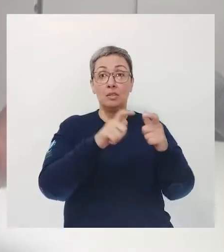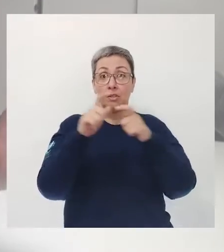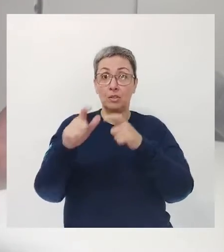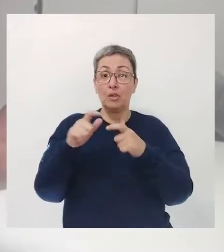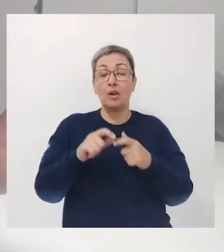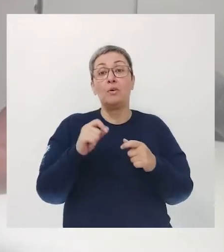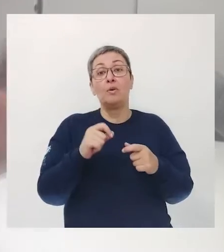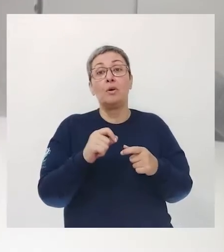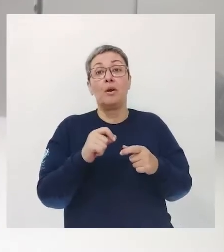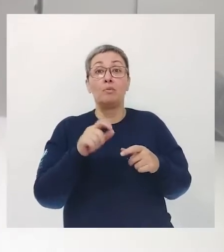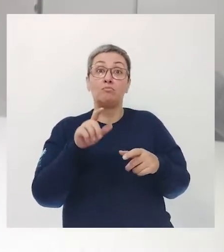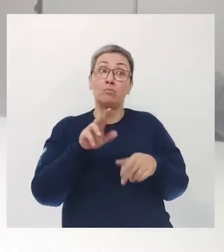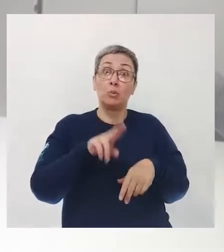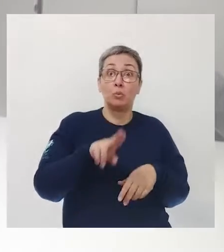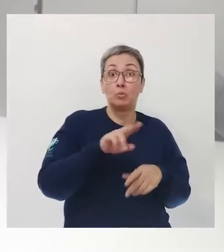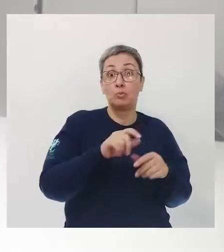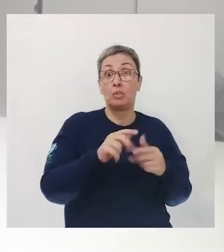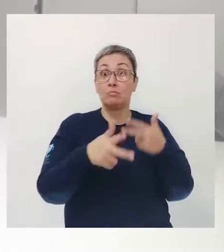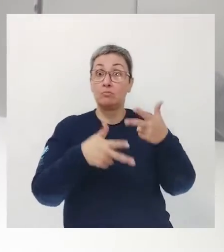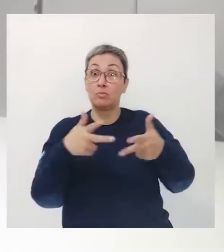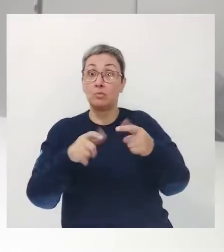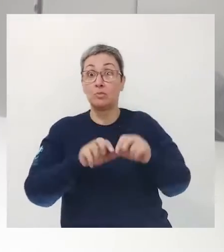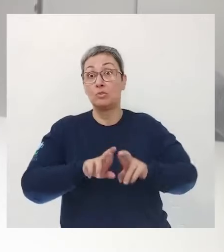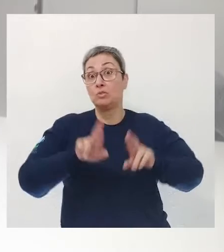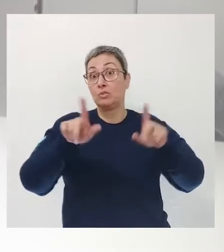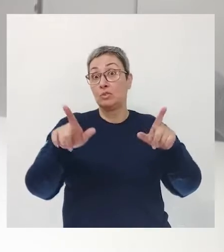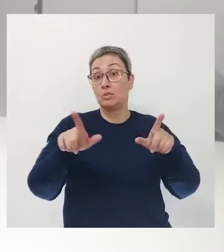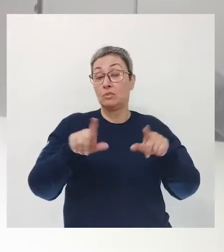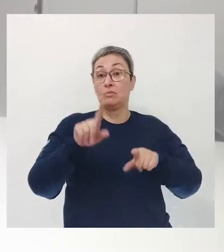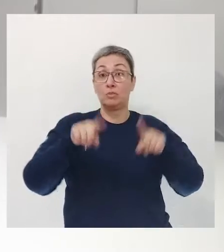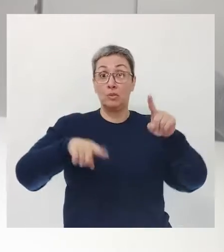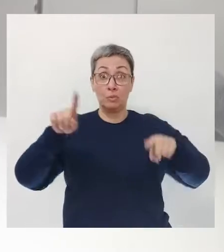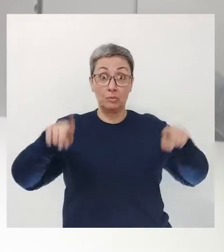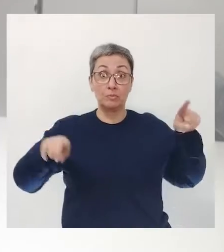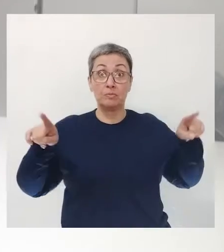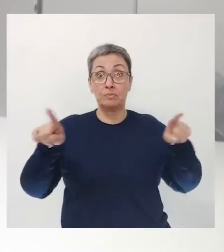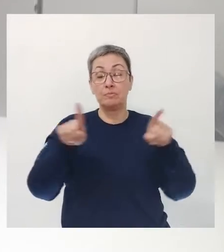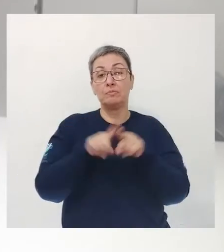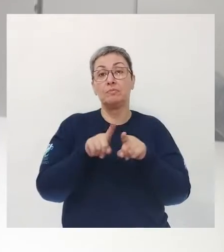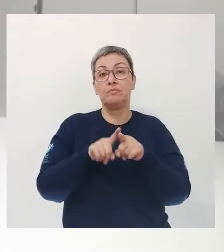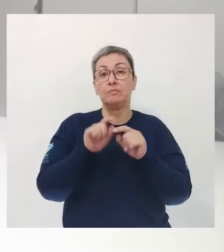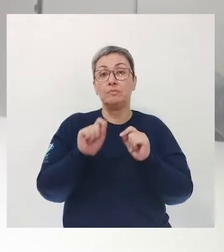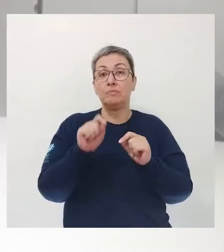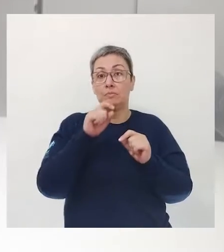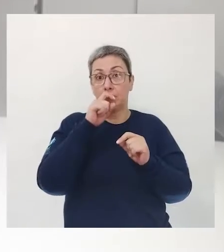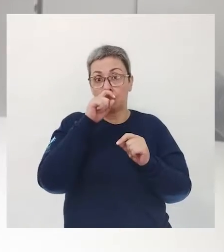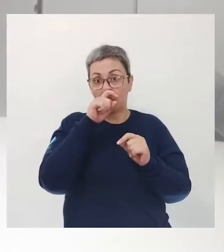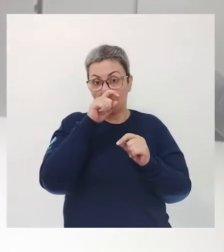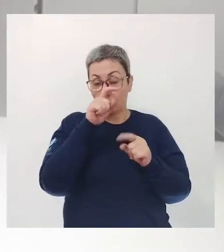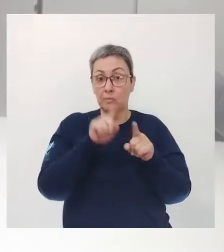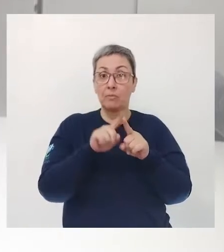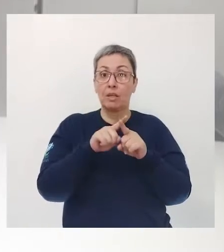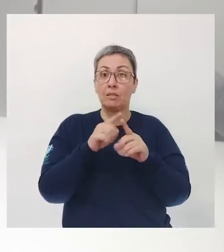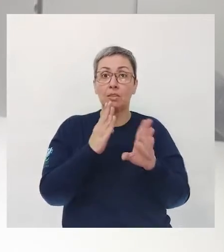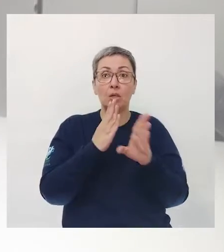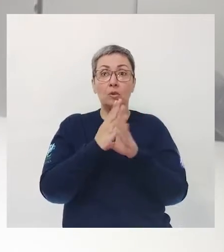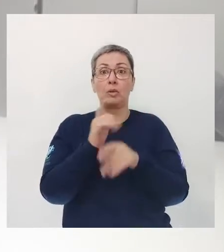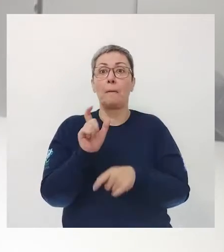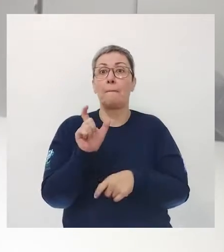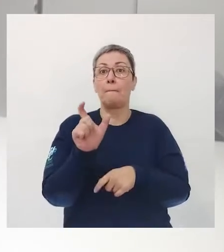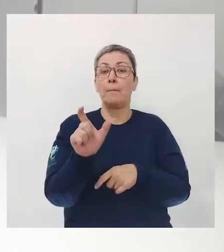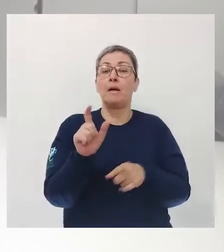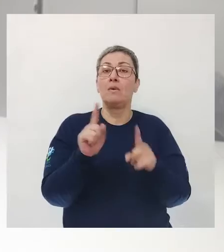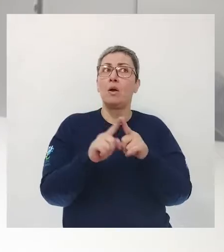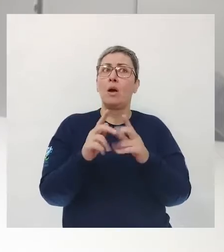regiões se fala de um jeito, em outras regiões se fala de outro jeito. Esse encontro de